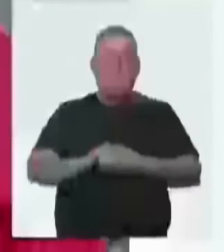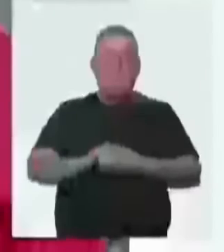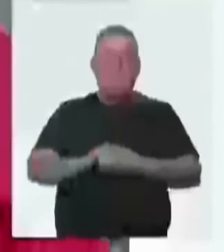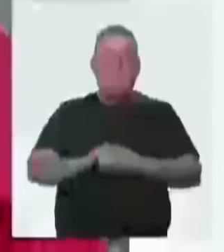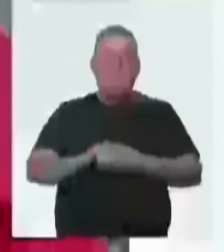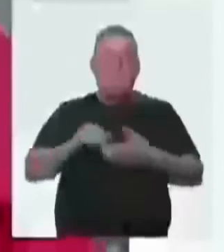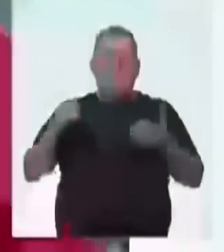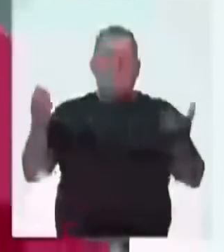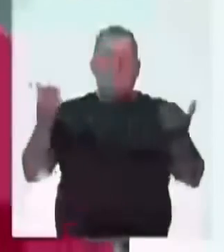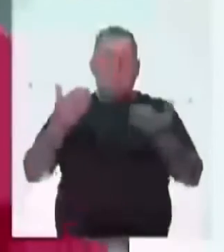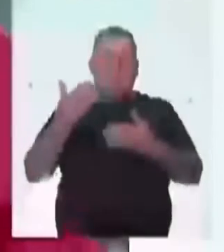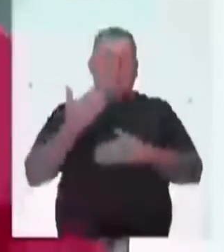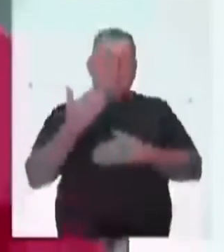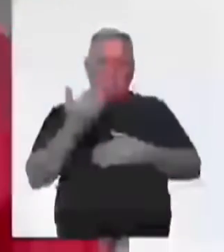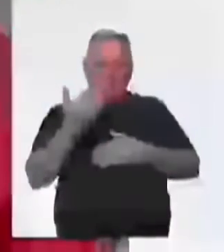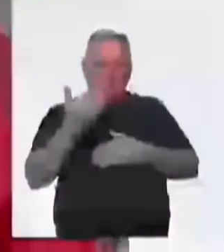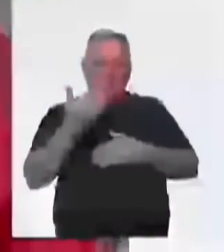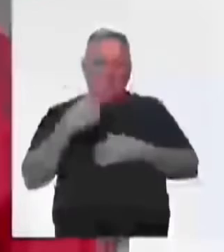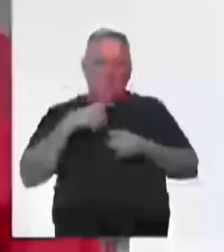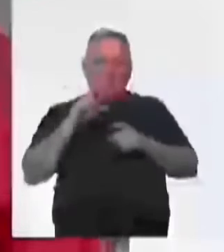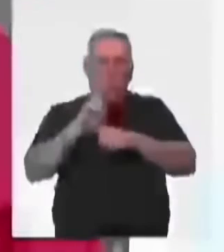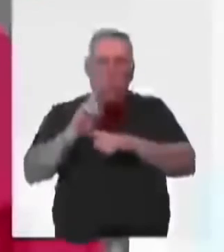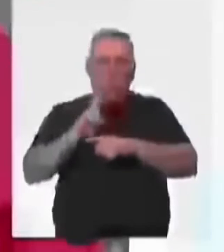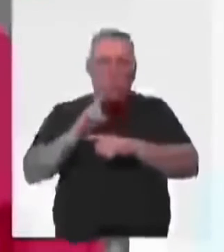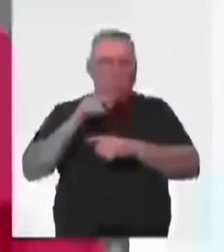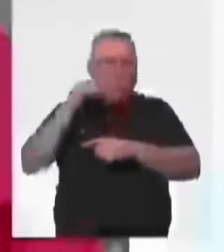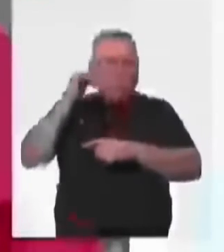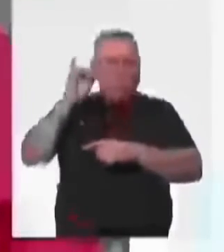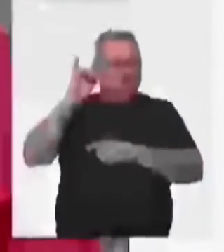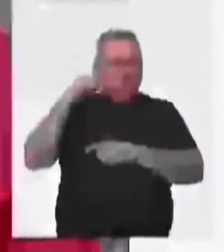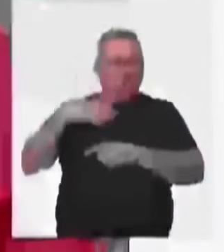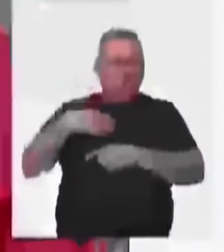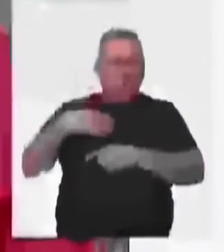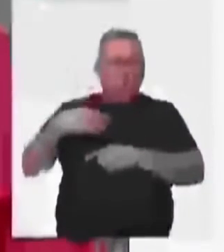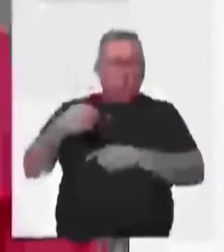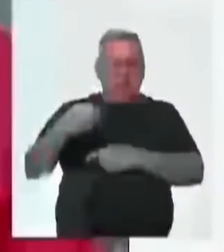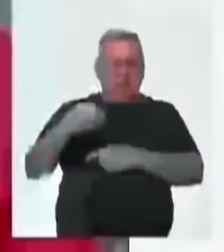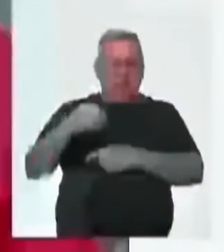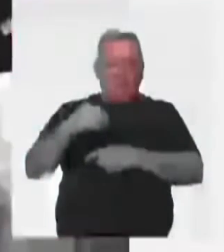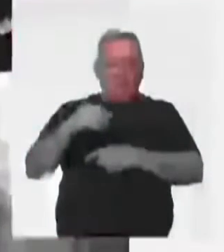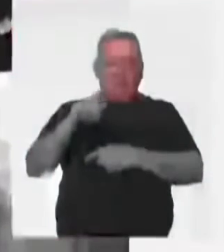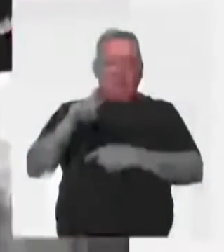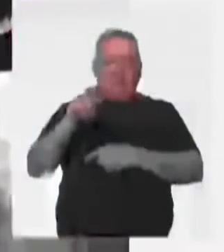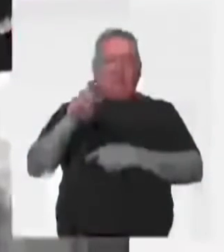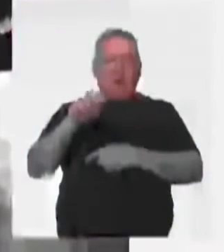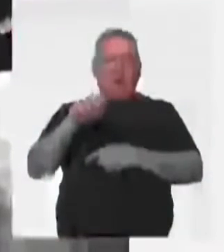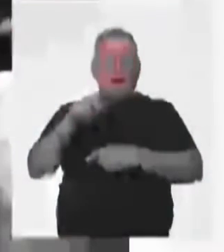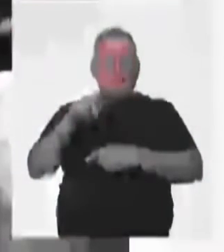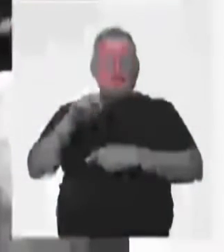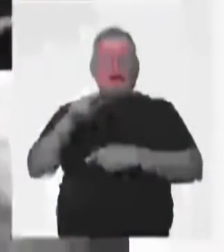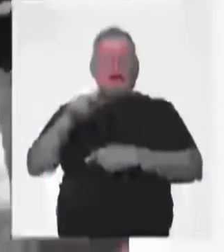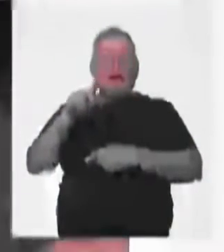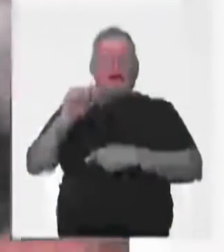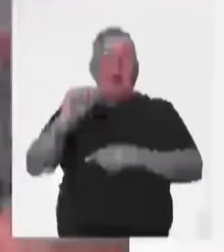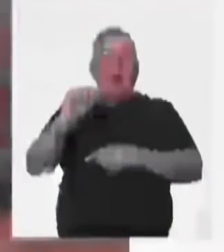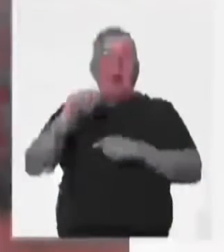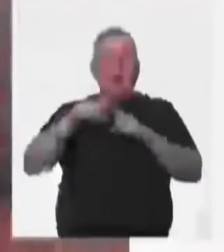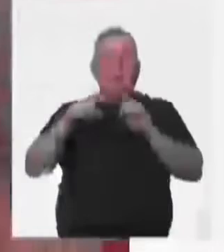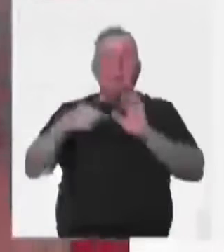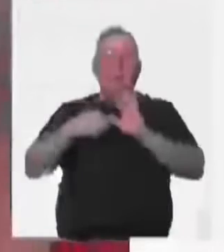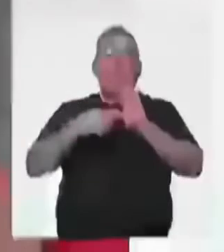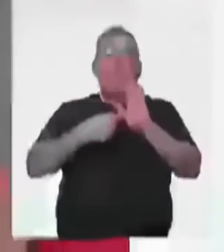Hoje, à frente do boi de seu Teodoro, depois da morte do pai, o filho caçula Guarapiranga Freire, é uma prova também que, para uma